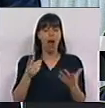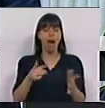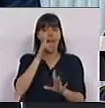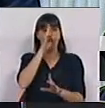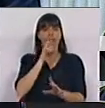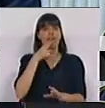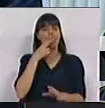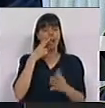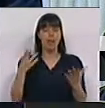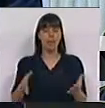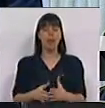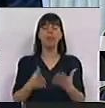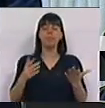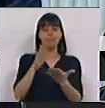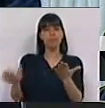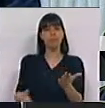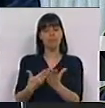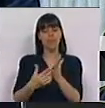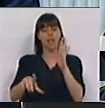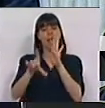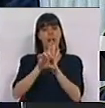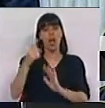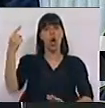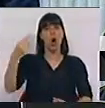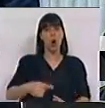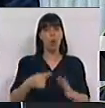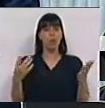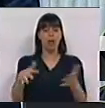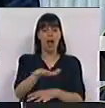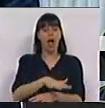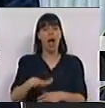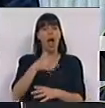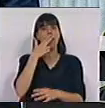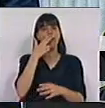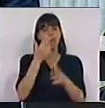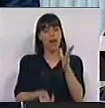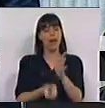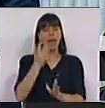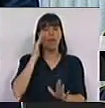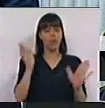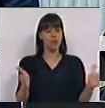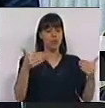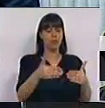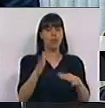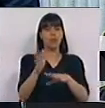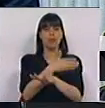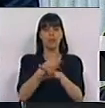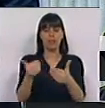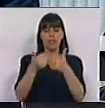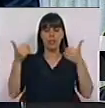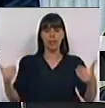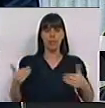dependência do tabaco. Por isso, a proposta de lei obriga a que áreas para fumadores a criar no futuro sejam separadas,